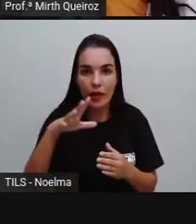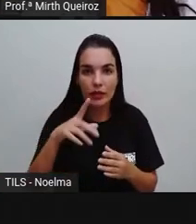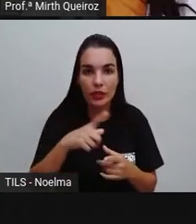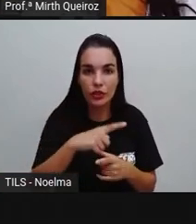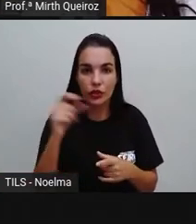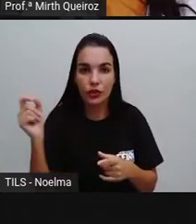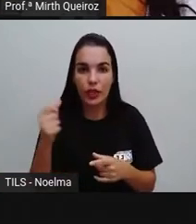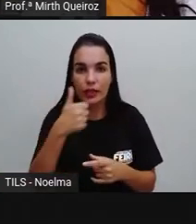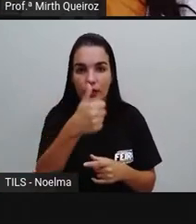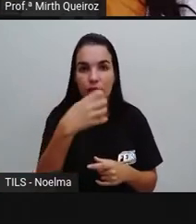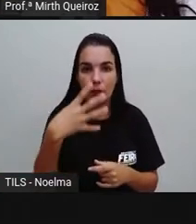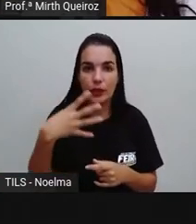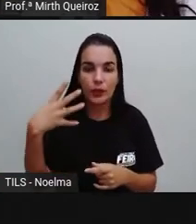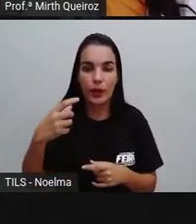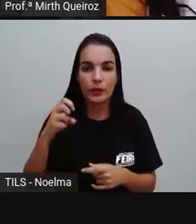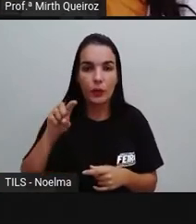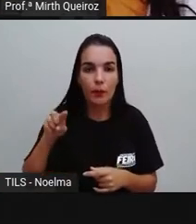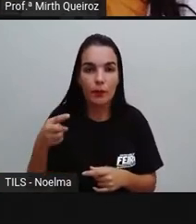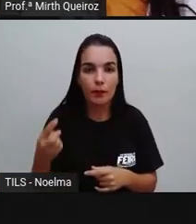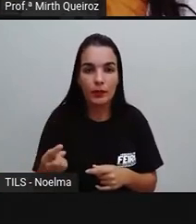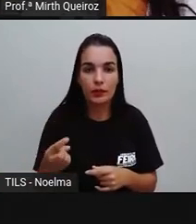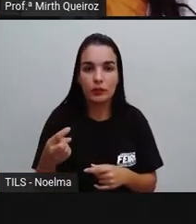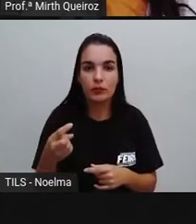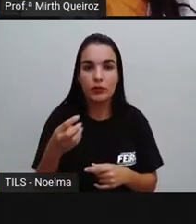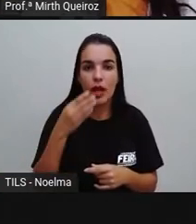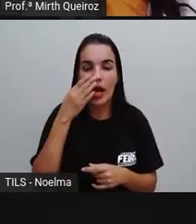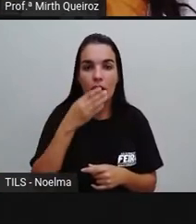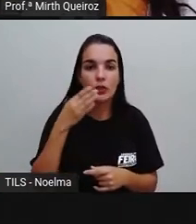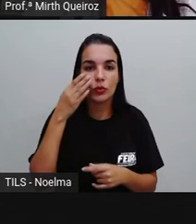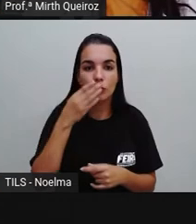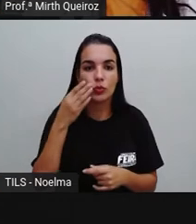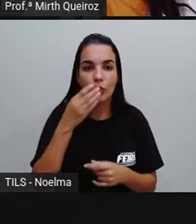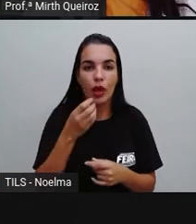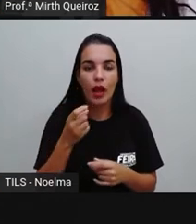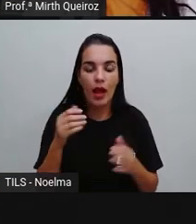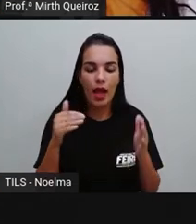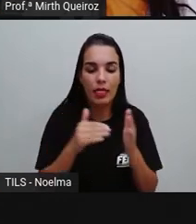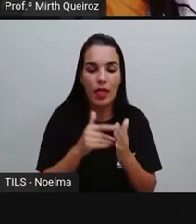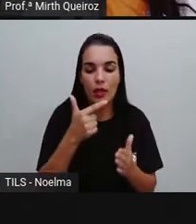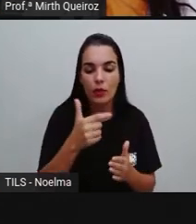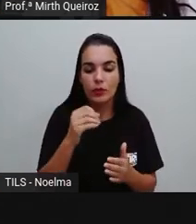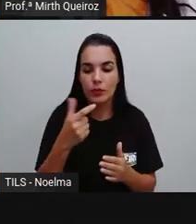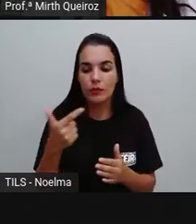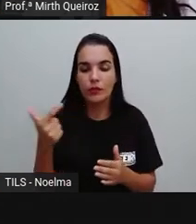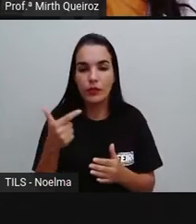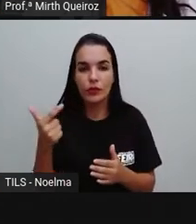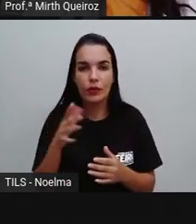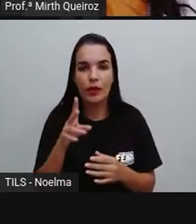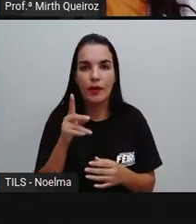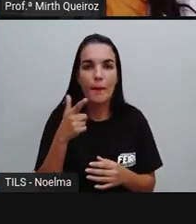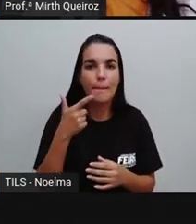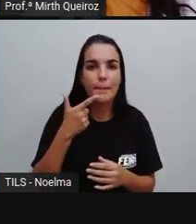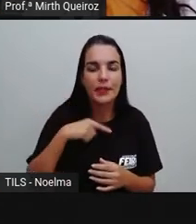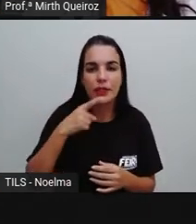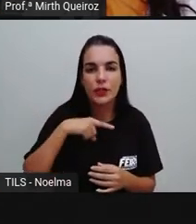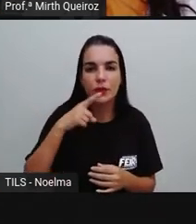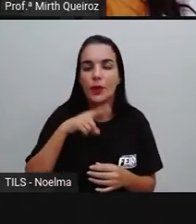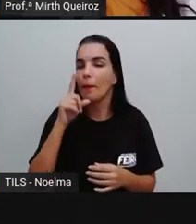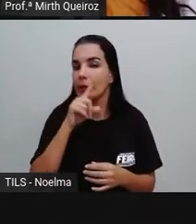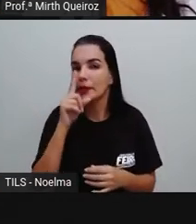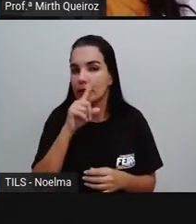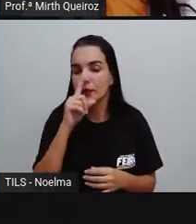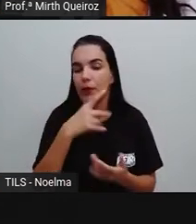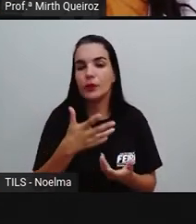144 mil toneladas de açúcar dos alimentos até 2022. Biscoitos, bolos e bebidas